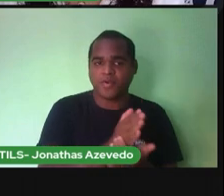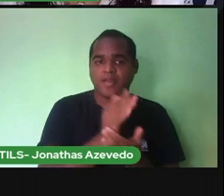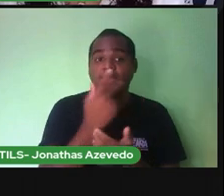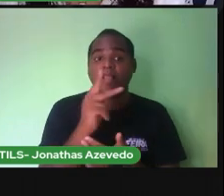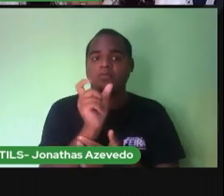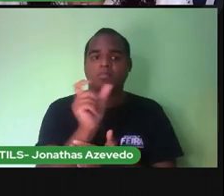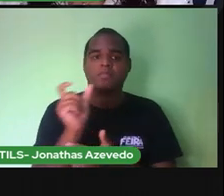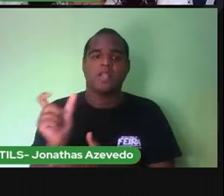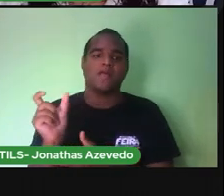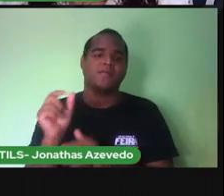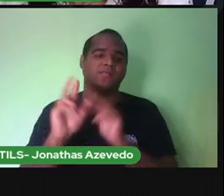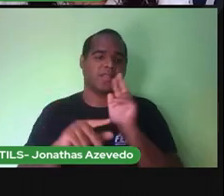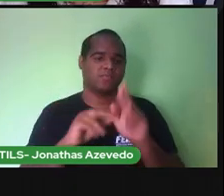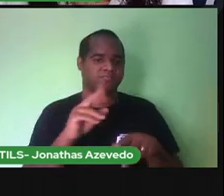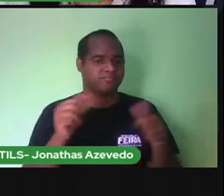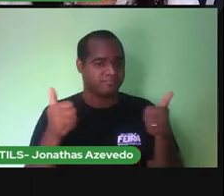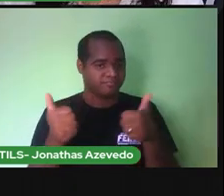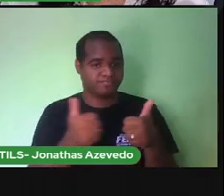palavra Da outra